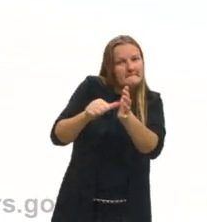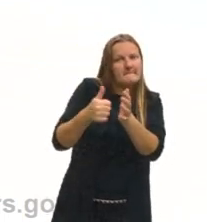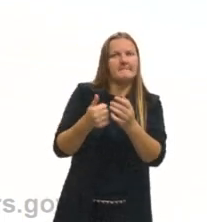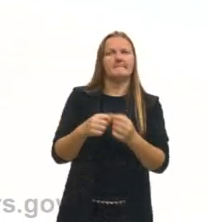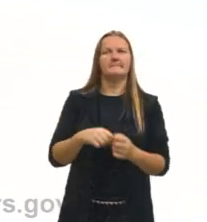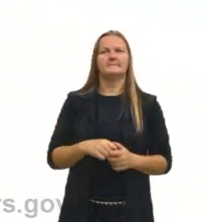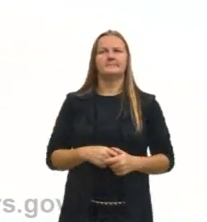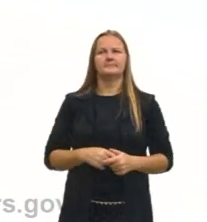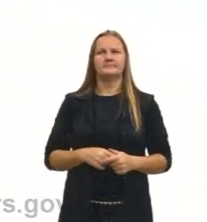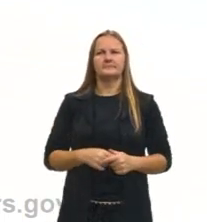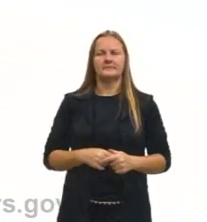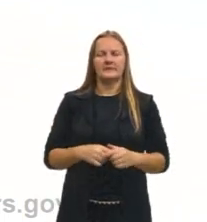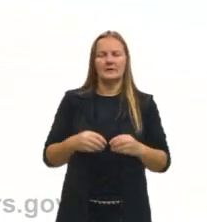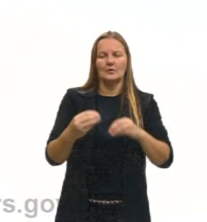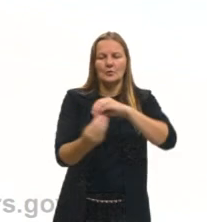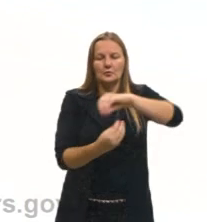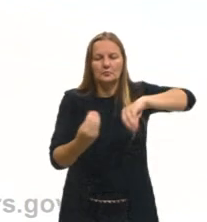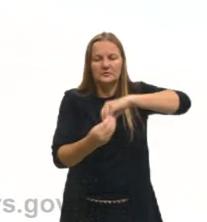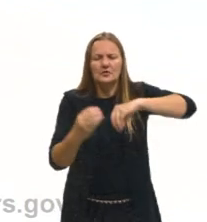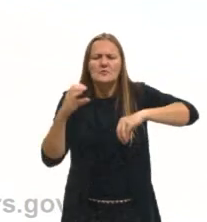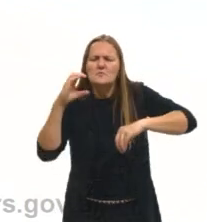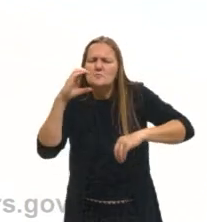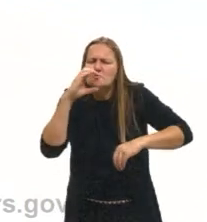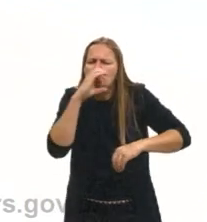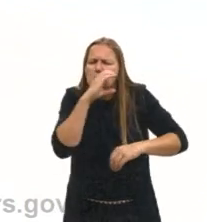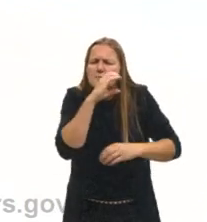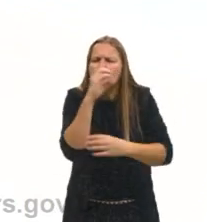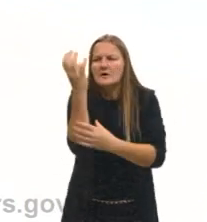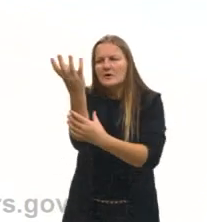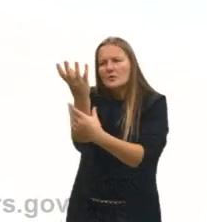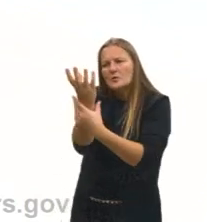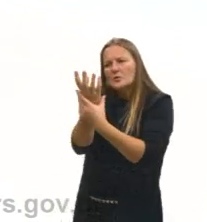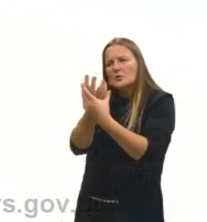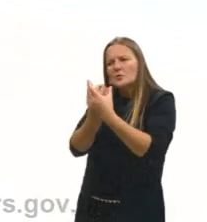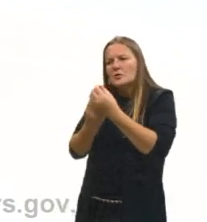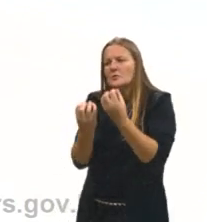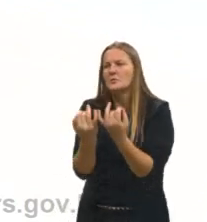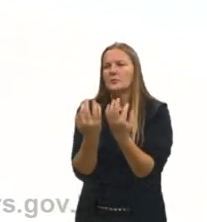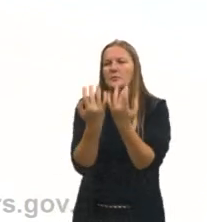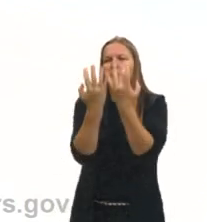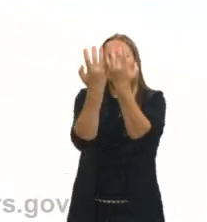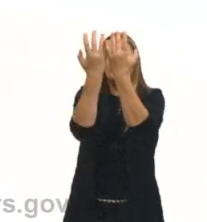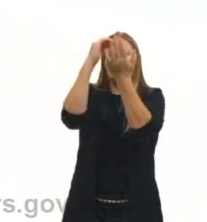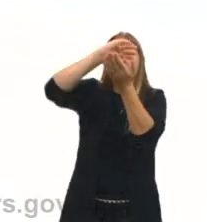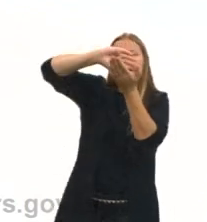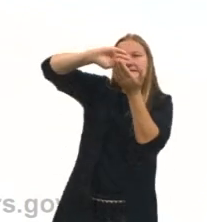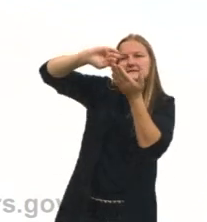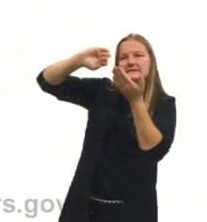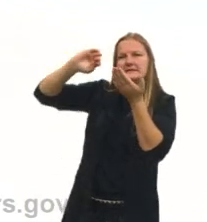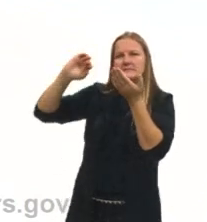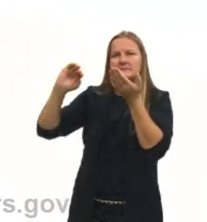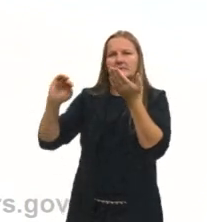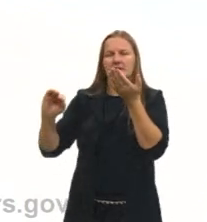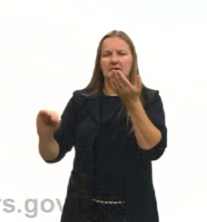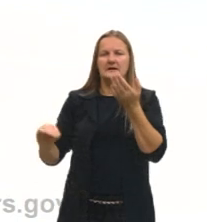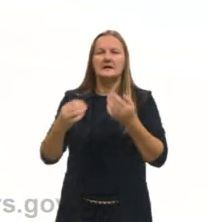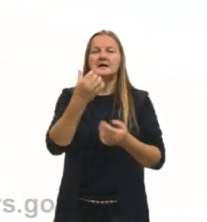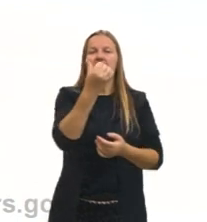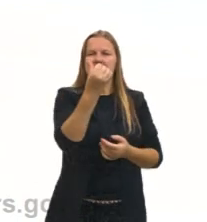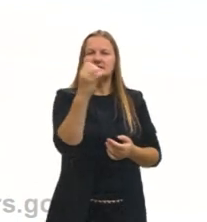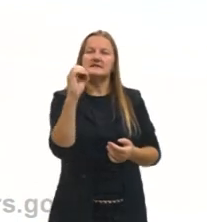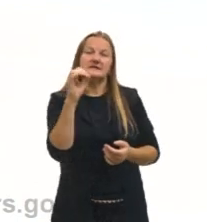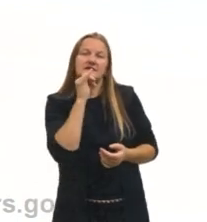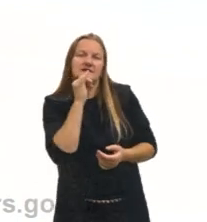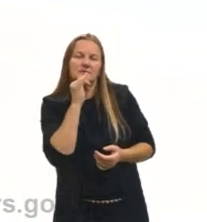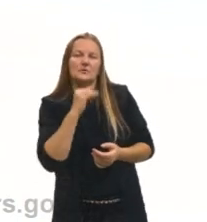aqueça aquela mistura até um ponto, coleto aquele líquido que eu sei que tem aquele ponto, por exemplo, eu sei que eu vou ter um líquido de 60 graus, e o outro é a